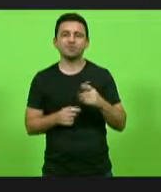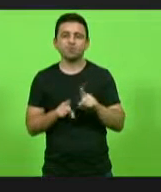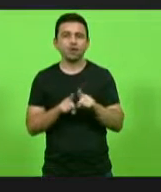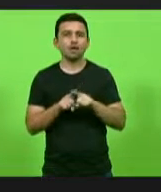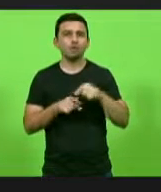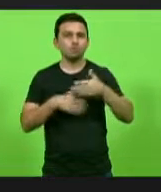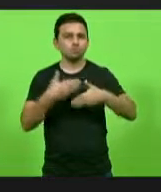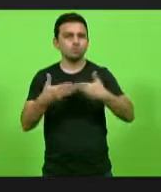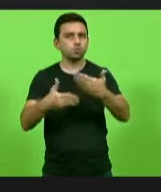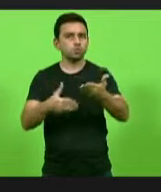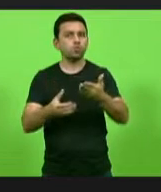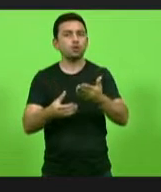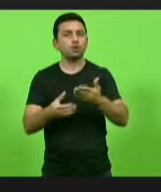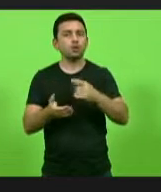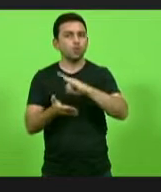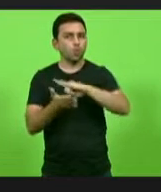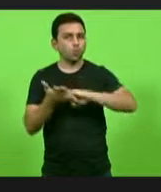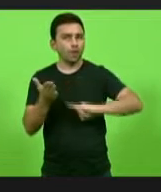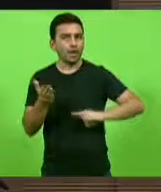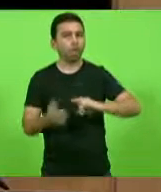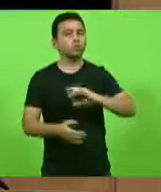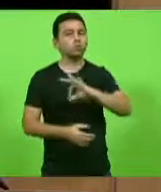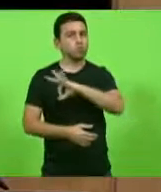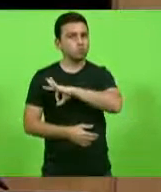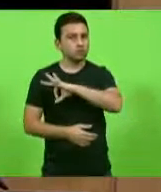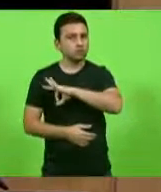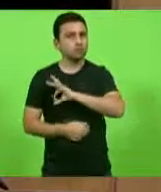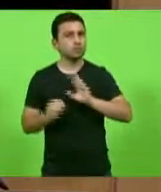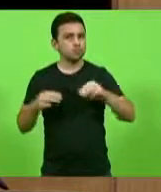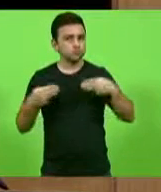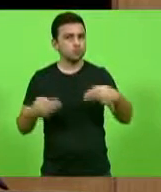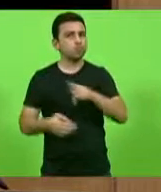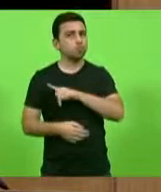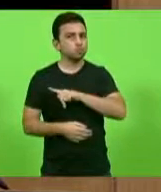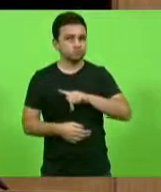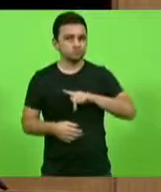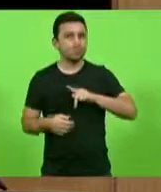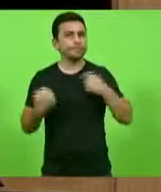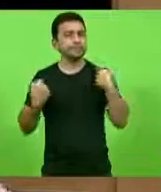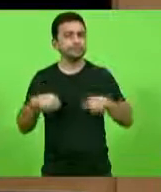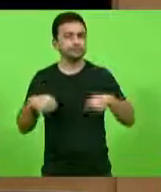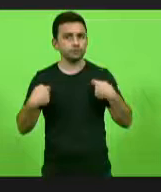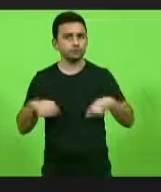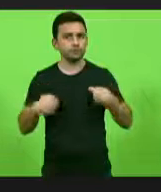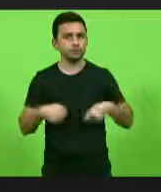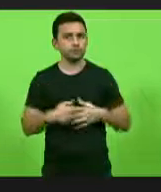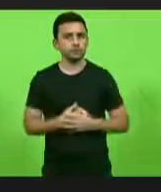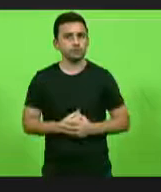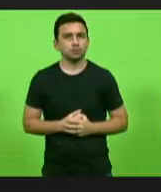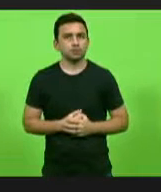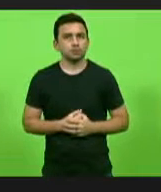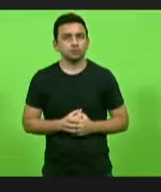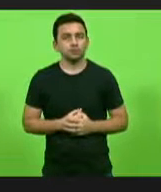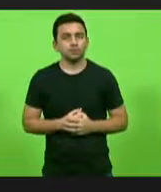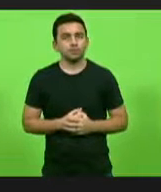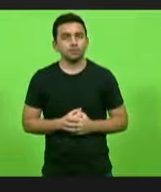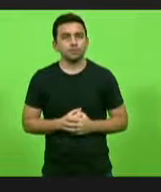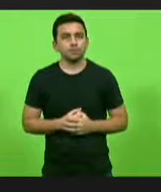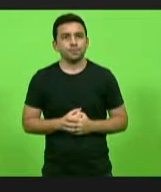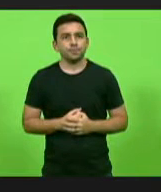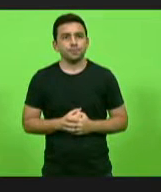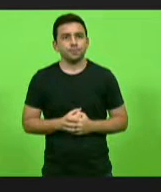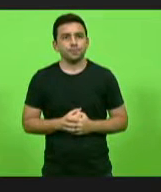documentos à polícia, ao Ministério Público, para os procedimentos devidos. Sim, com certeza isso será feito, deputado.